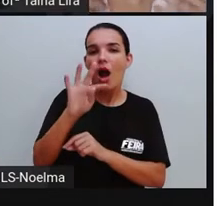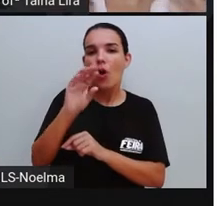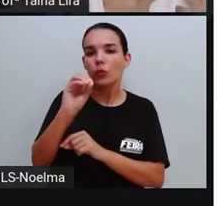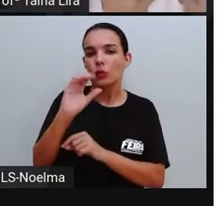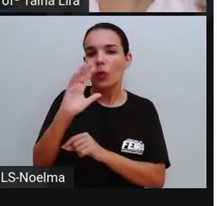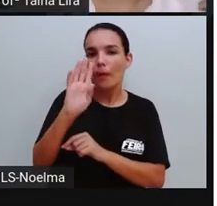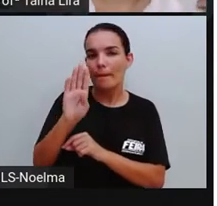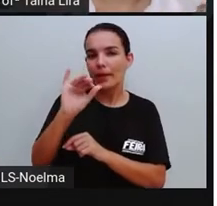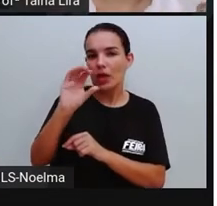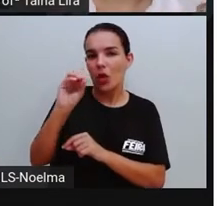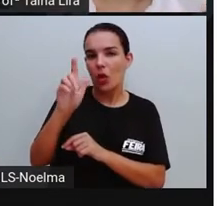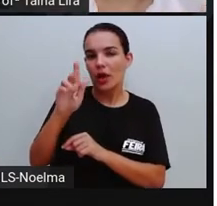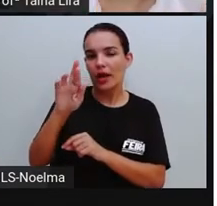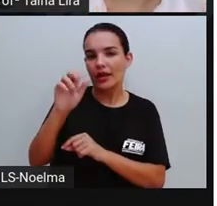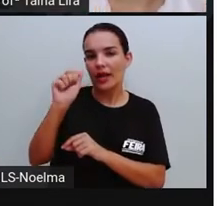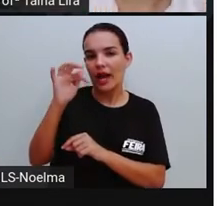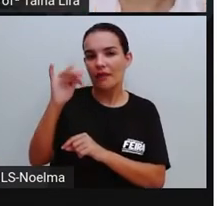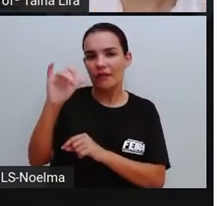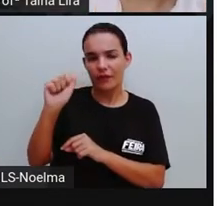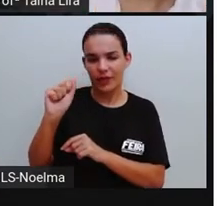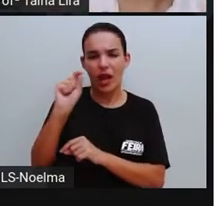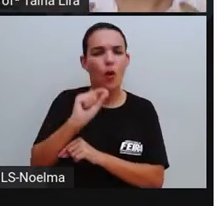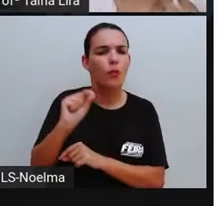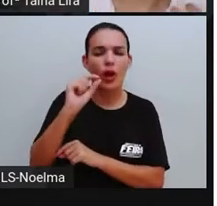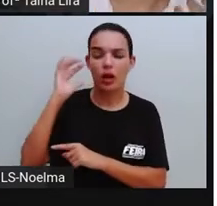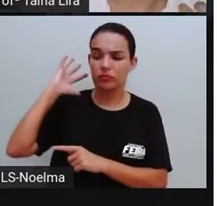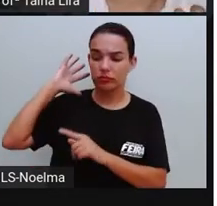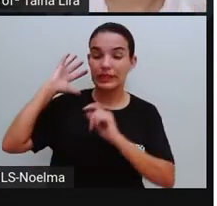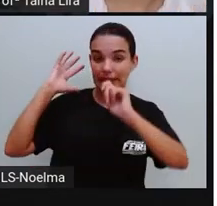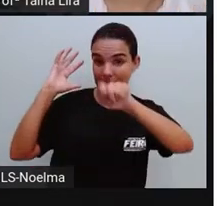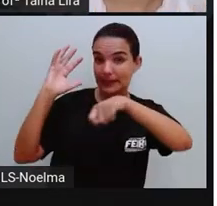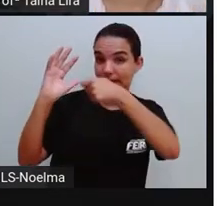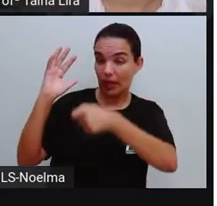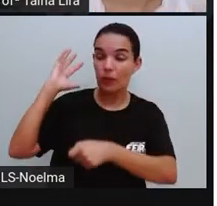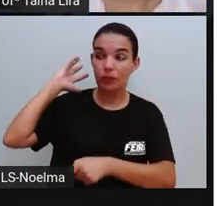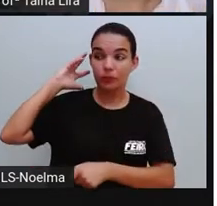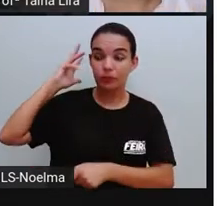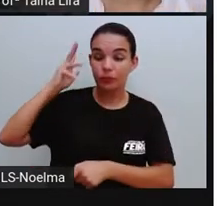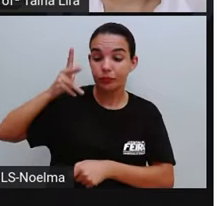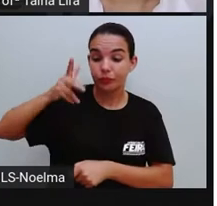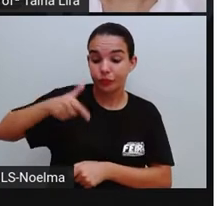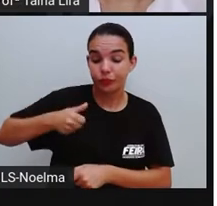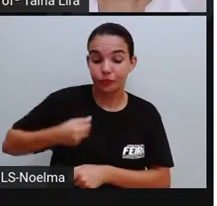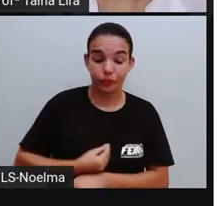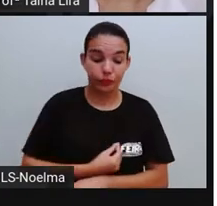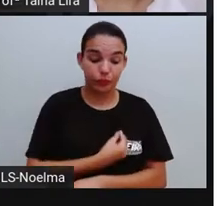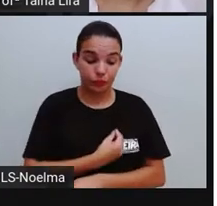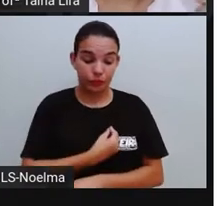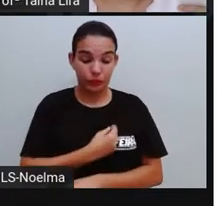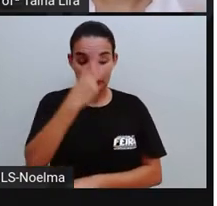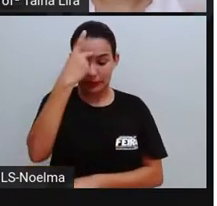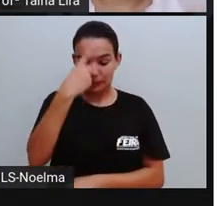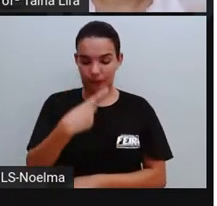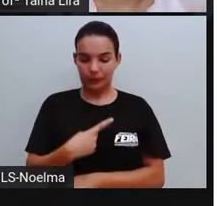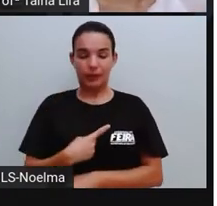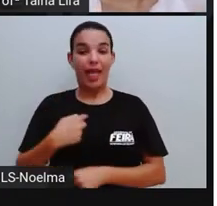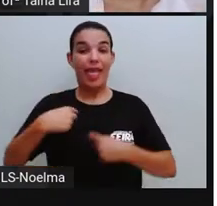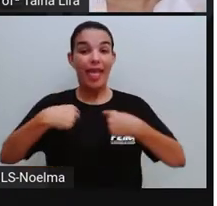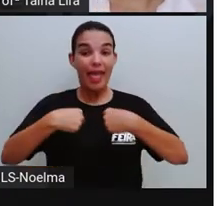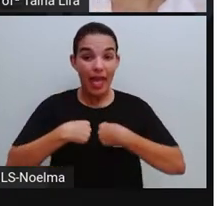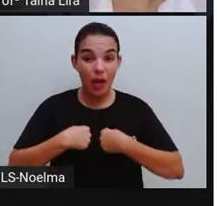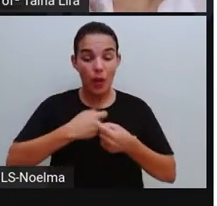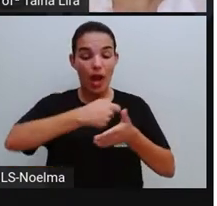escrita pela própria pessoa. Então, por exemplo, eu escrevo a minha biografia, tá? Isso é uma autobiografia,